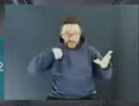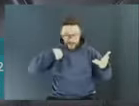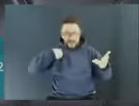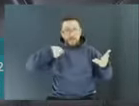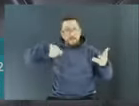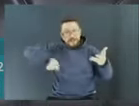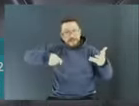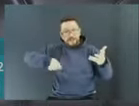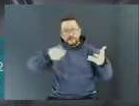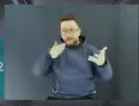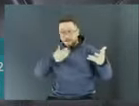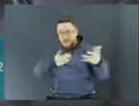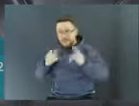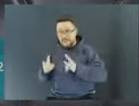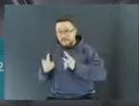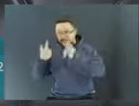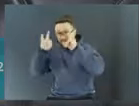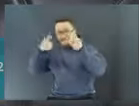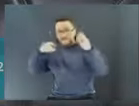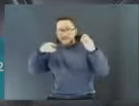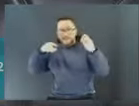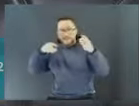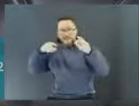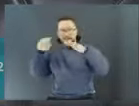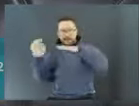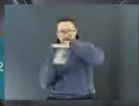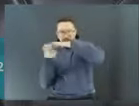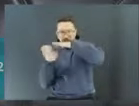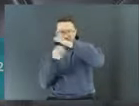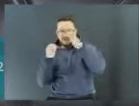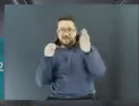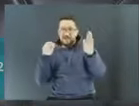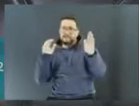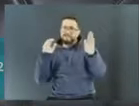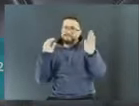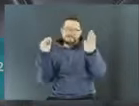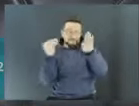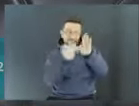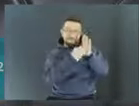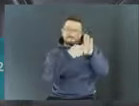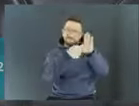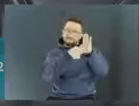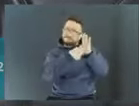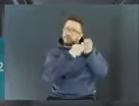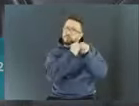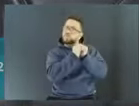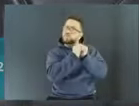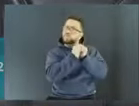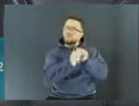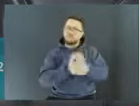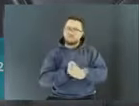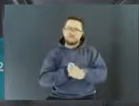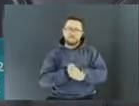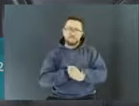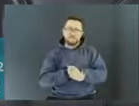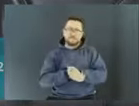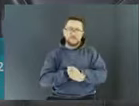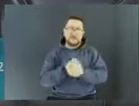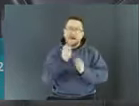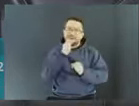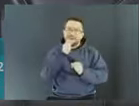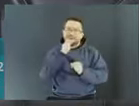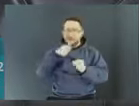setorial, que é o que a gente precisa, que nós estamos longe do nosso público, estamos distantes do nosso público. Esse é o nosso